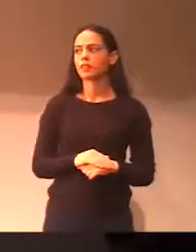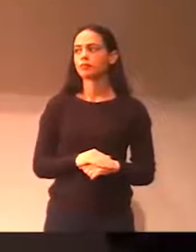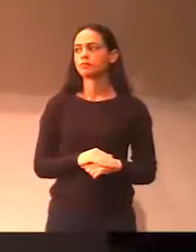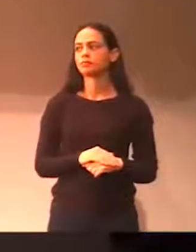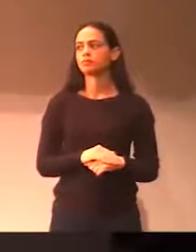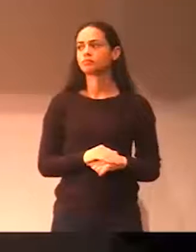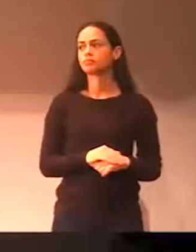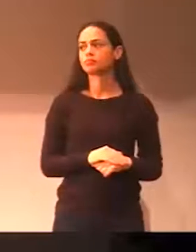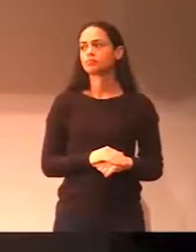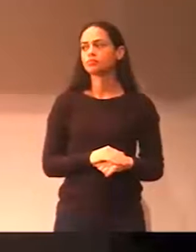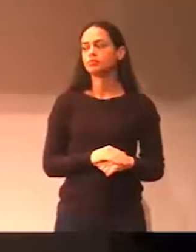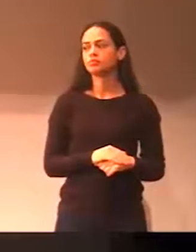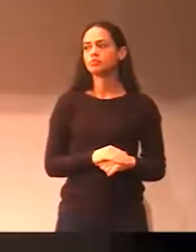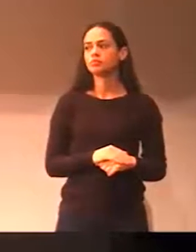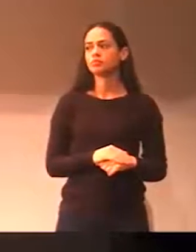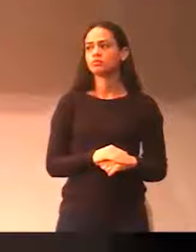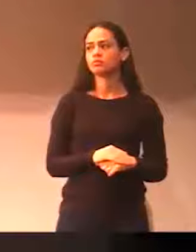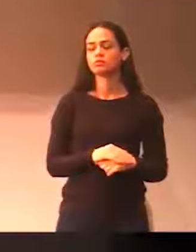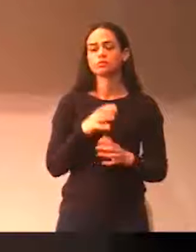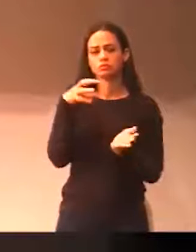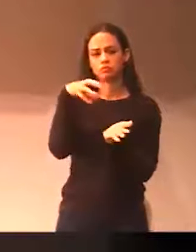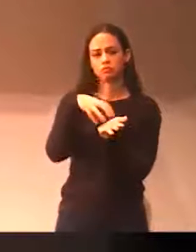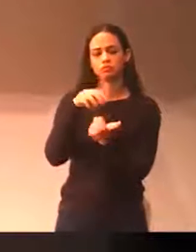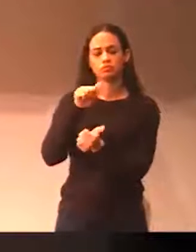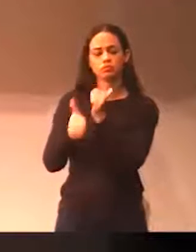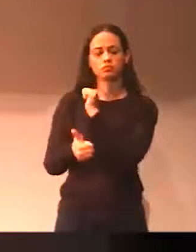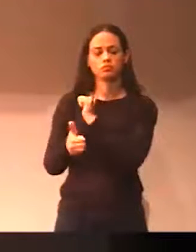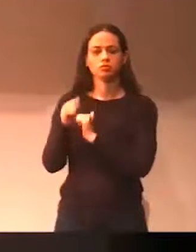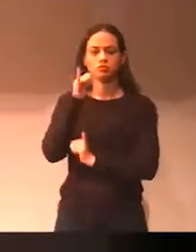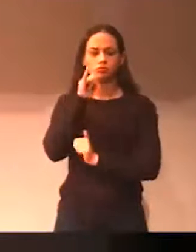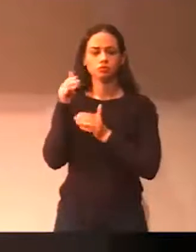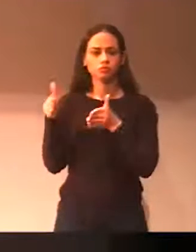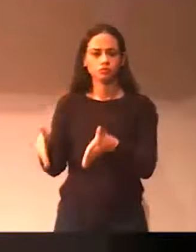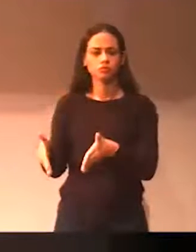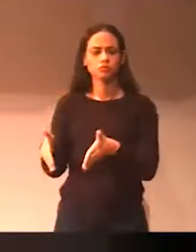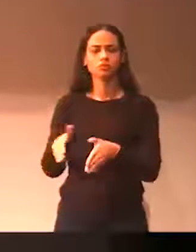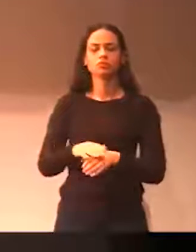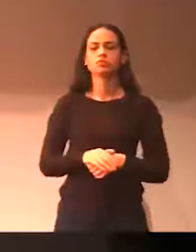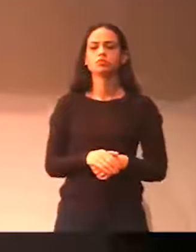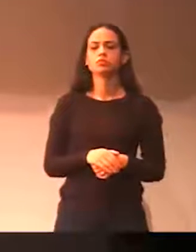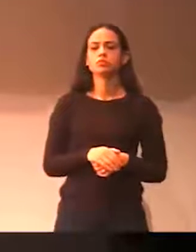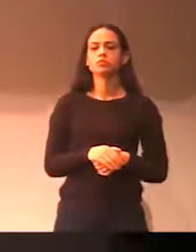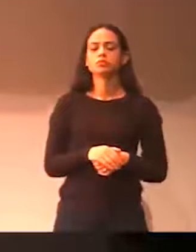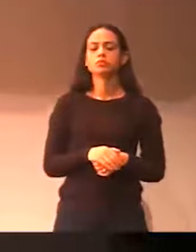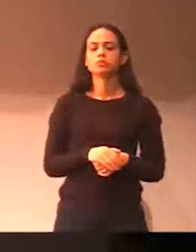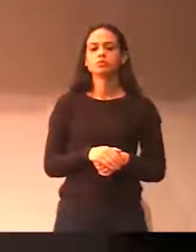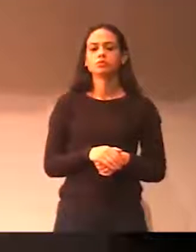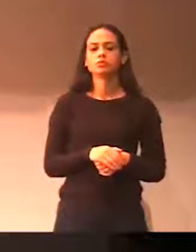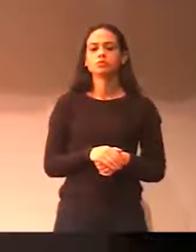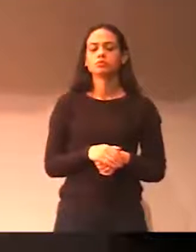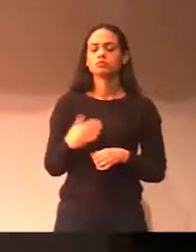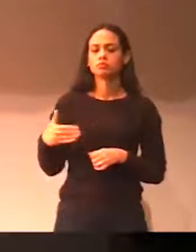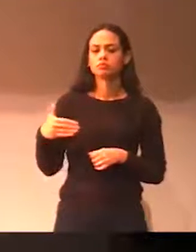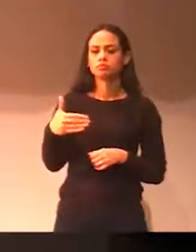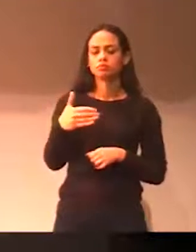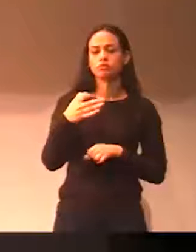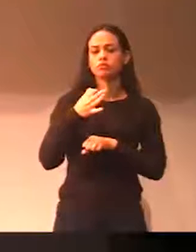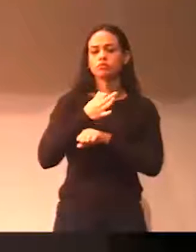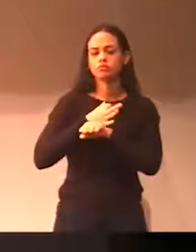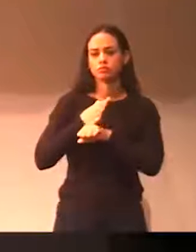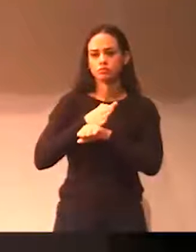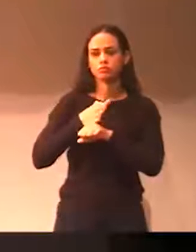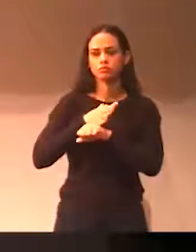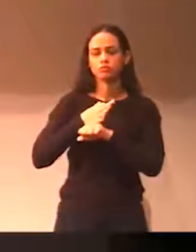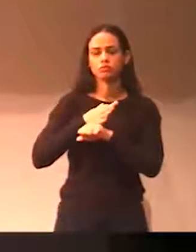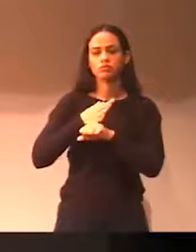Especificamente no centro esportivo, a resposta foi dada que, provavelmente, nas férias, não é isso,